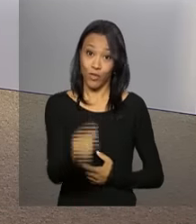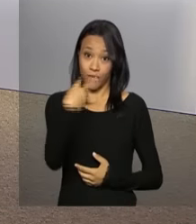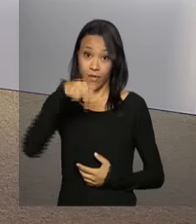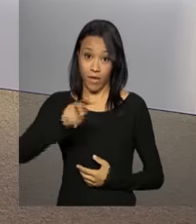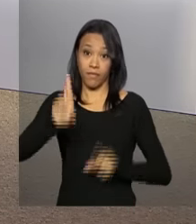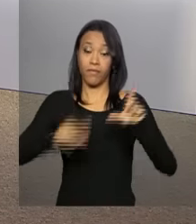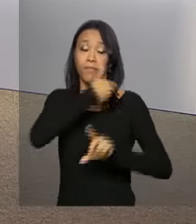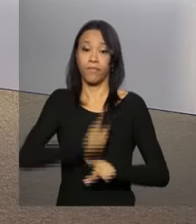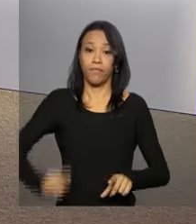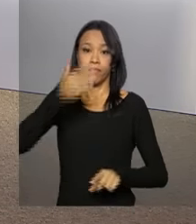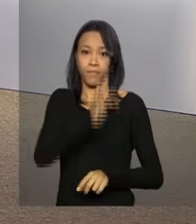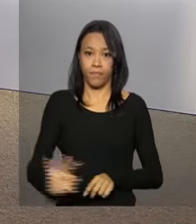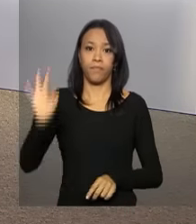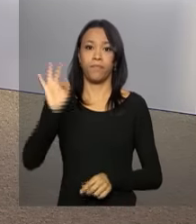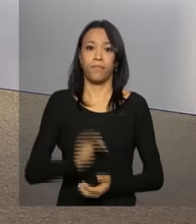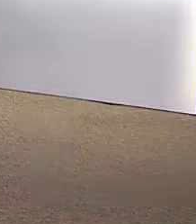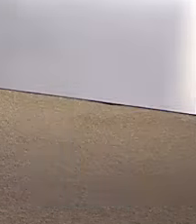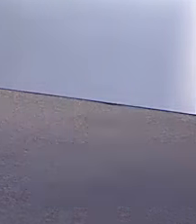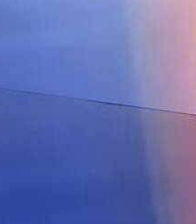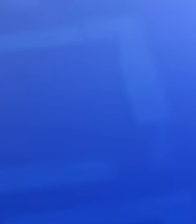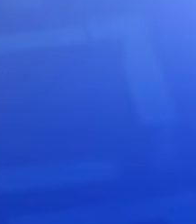com a gente, NBR e a TV do Governo Federal.